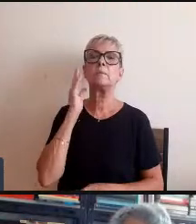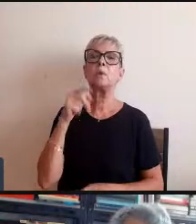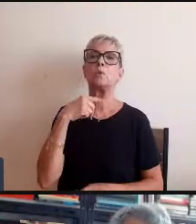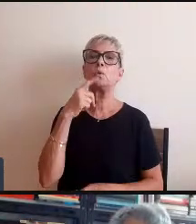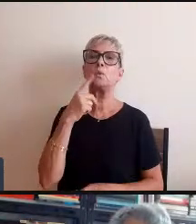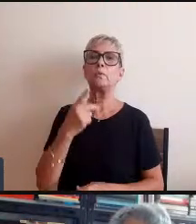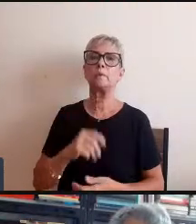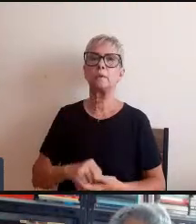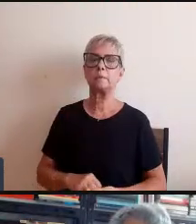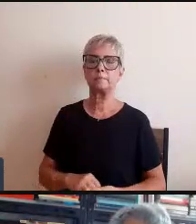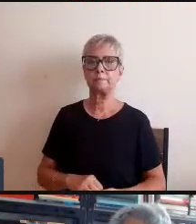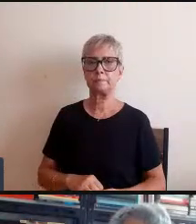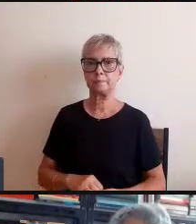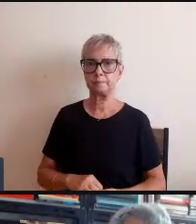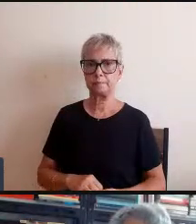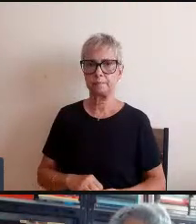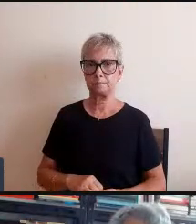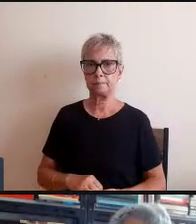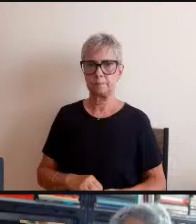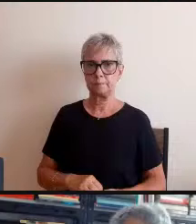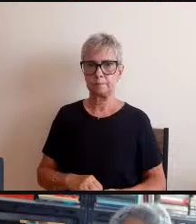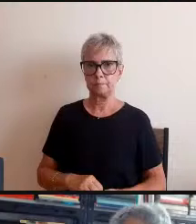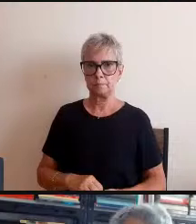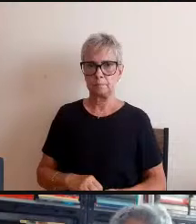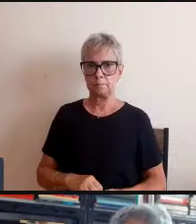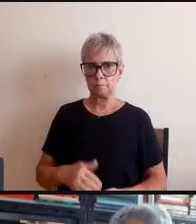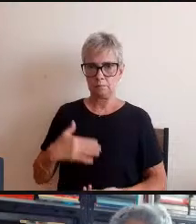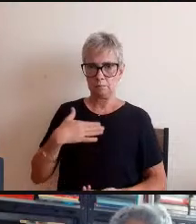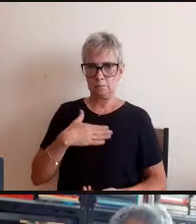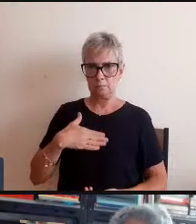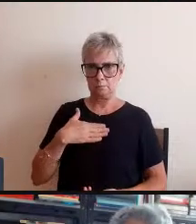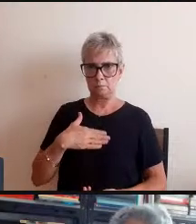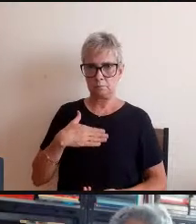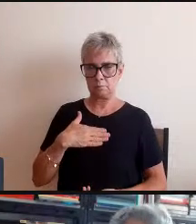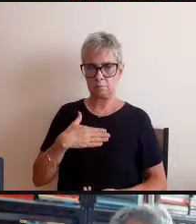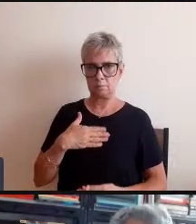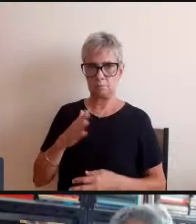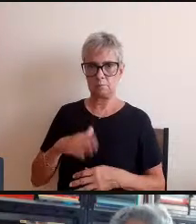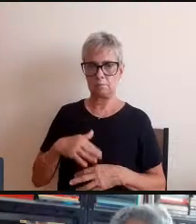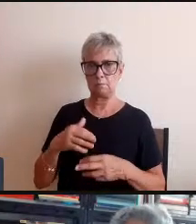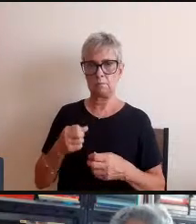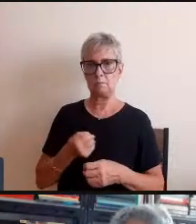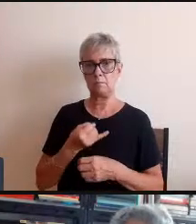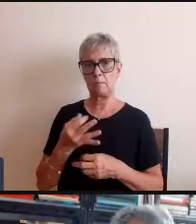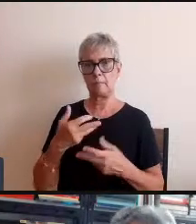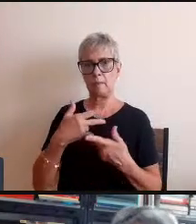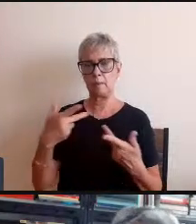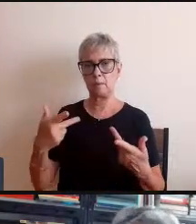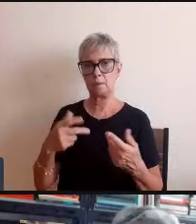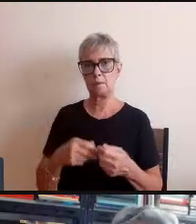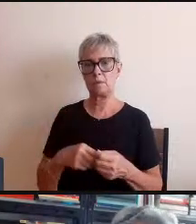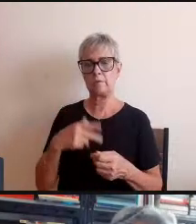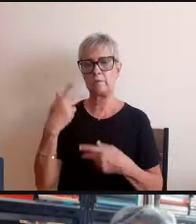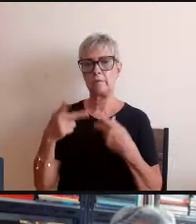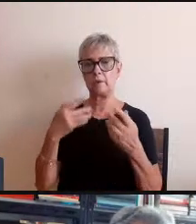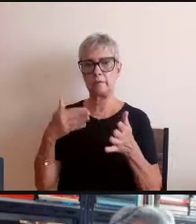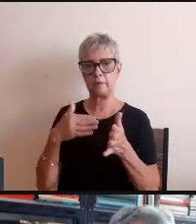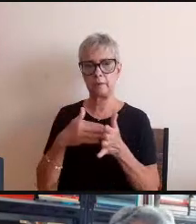então vocês gostariam de falar mais alguma coisa assim uma fala final ou eu posso